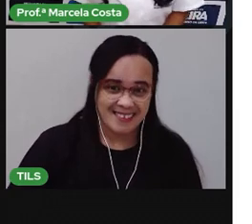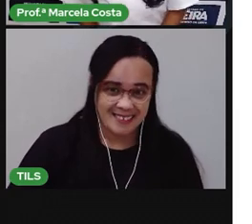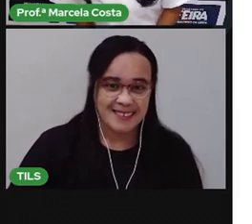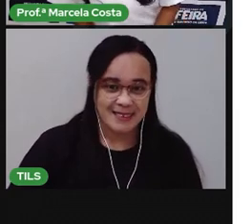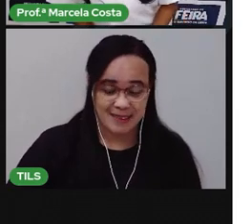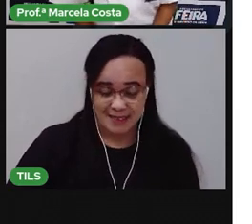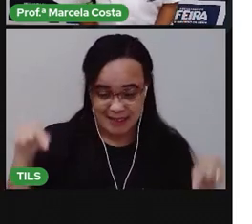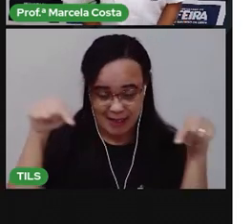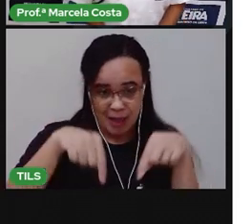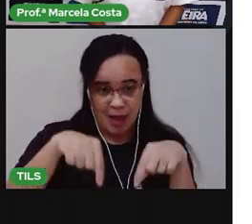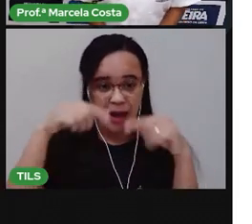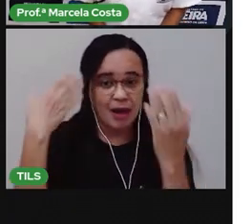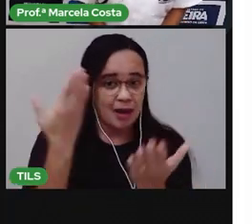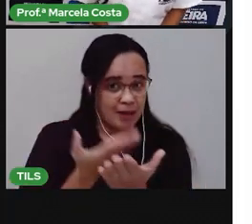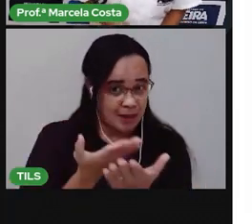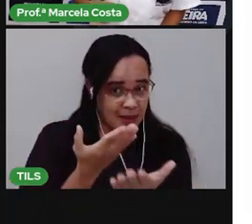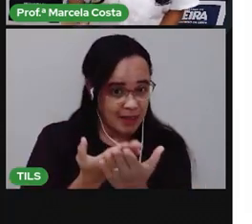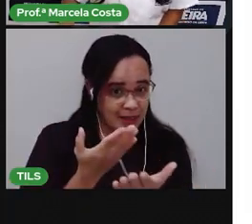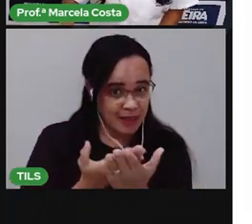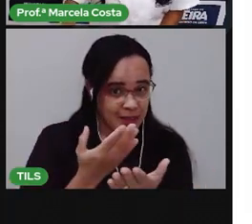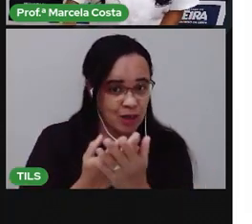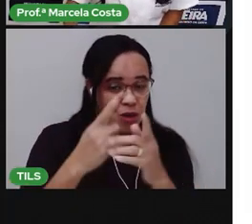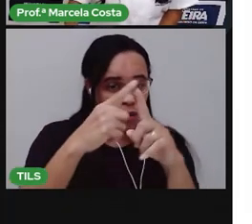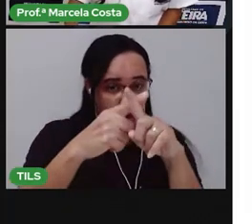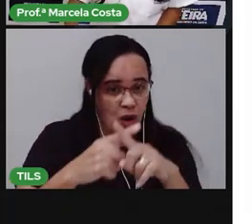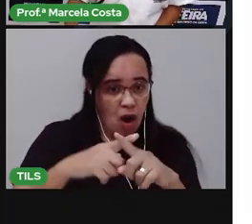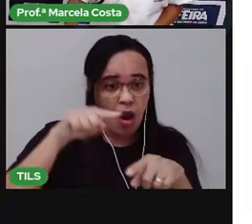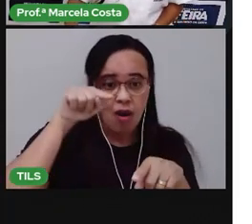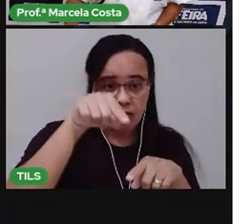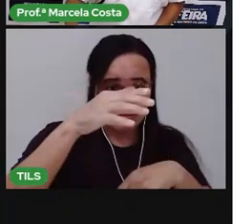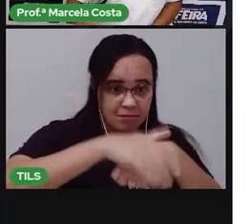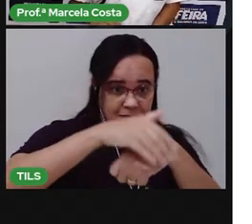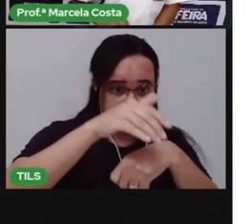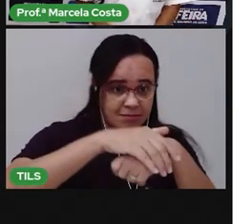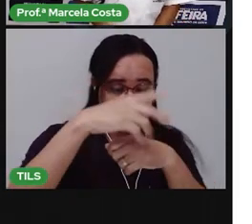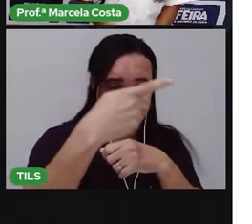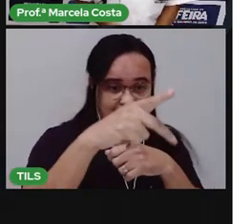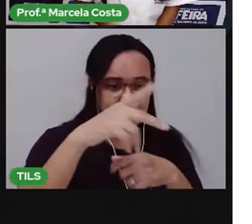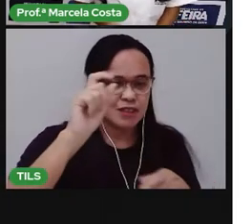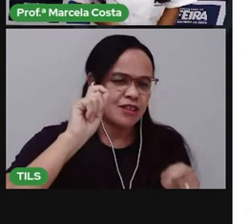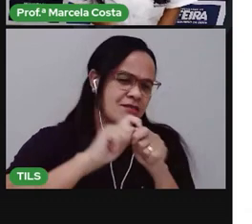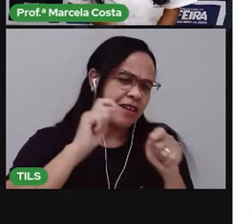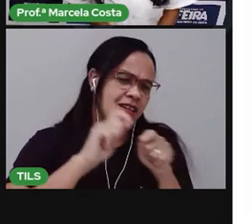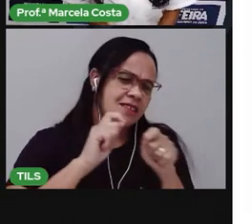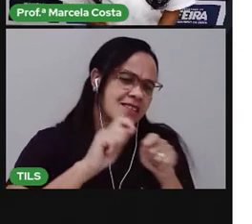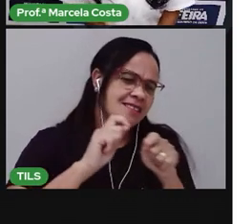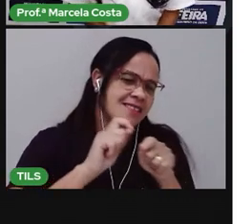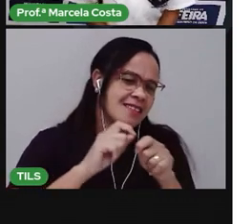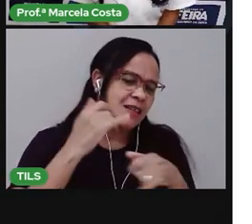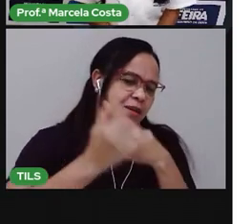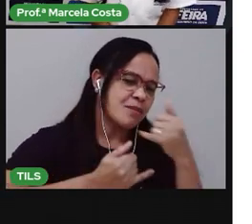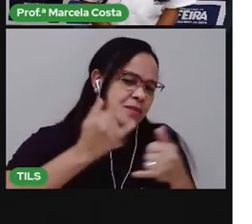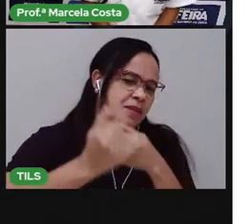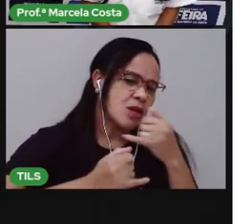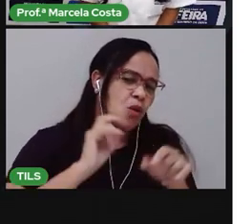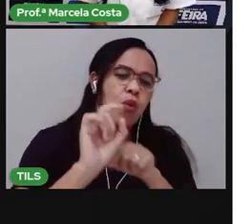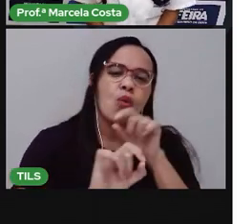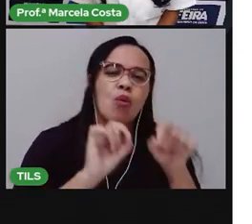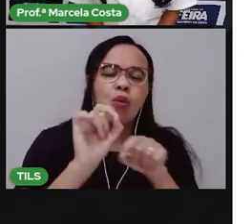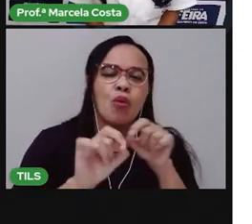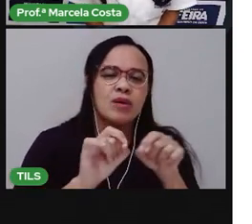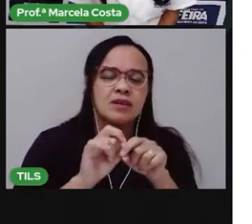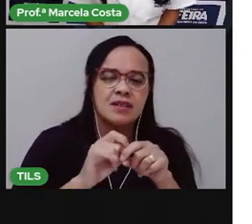Nessa aula, o desafio vai ser confeccionar um brinquedo. O brinquedo que a gente vai confeccionar vai ser o